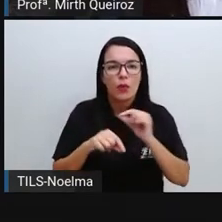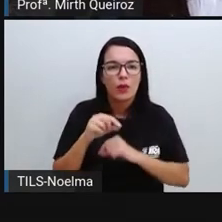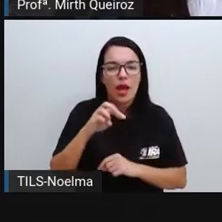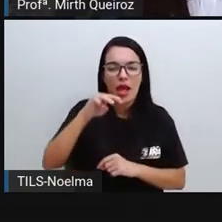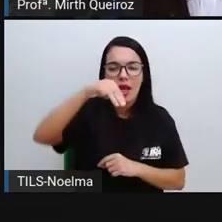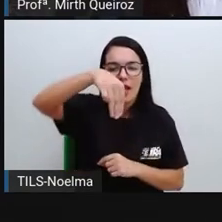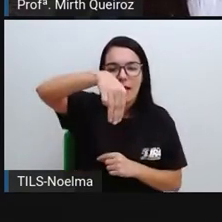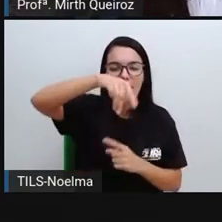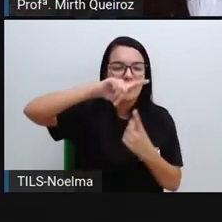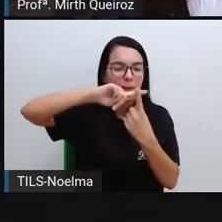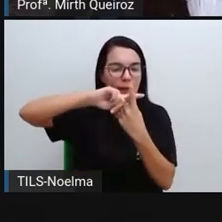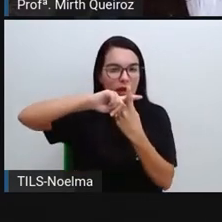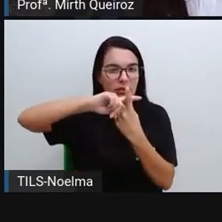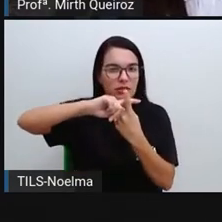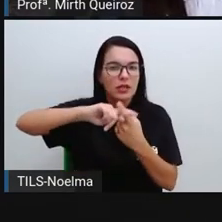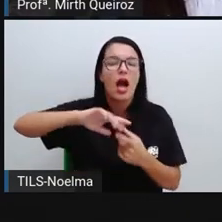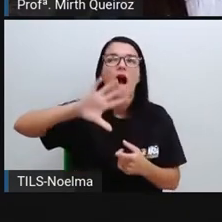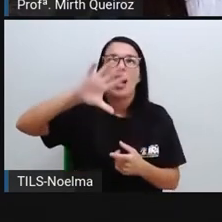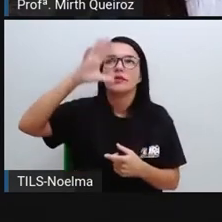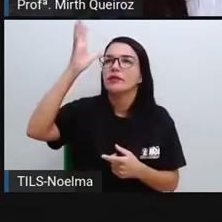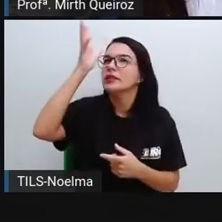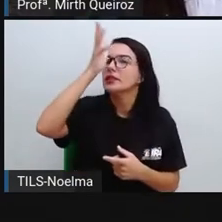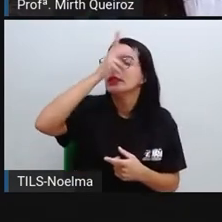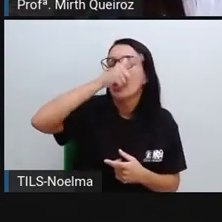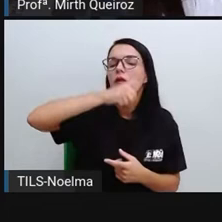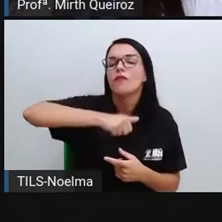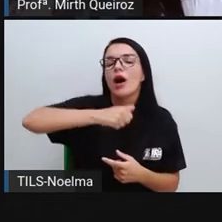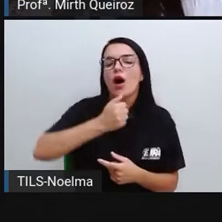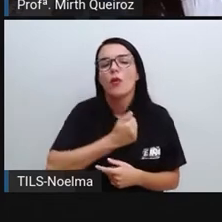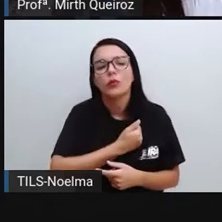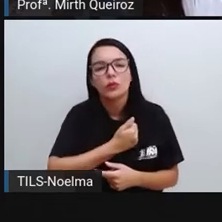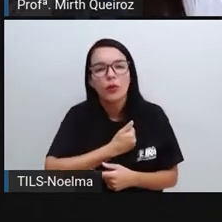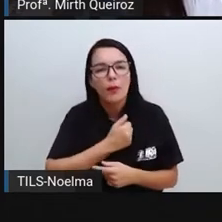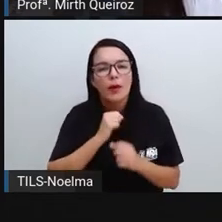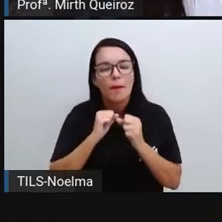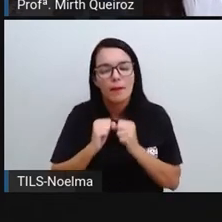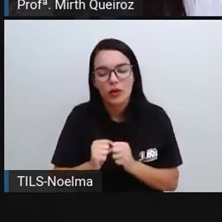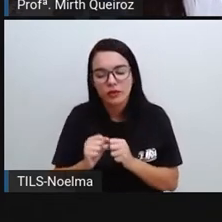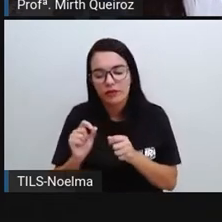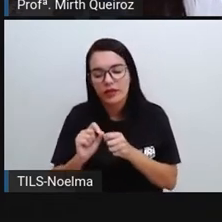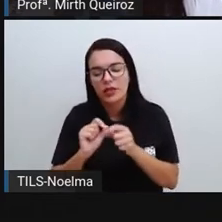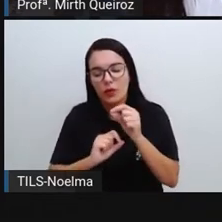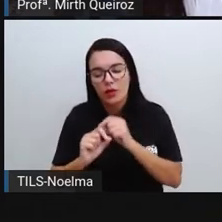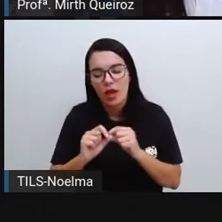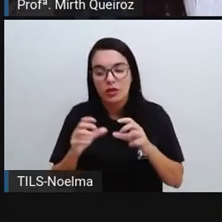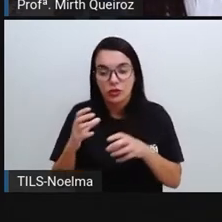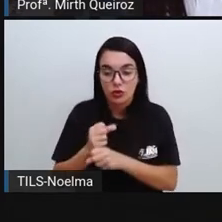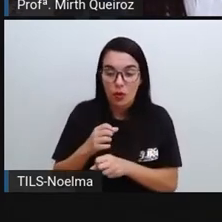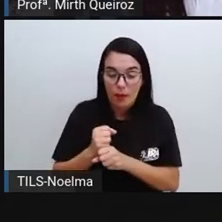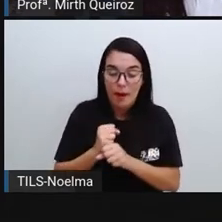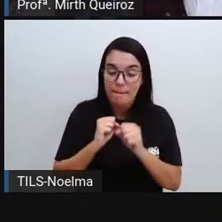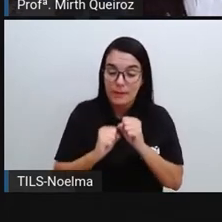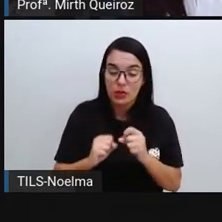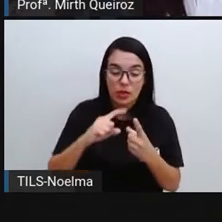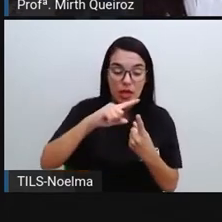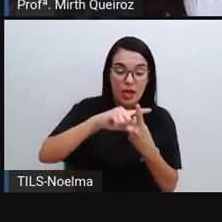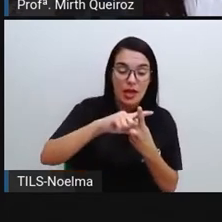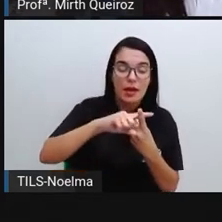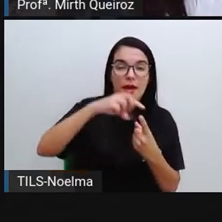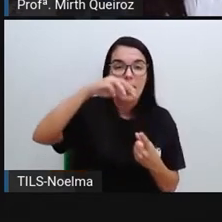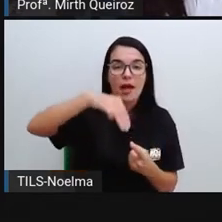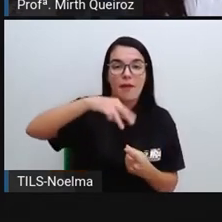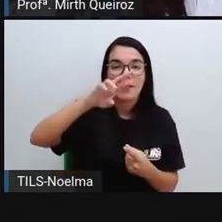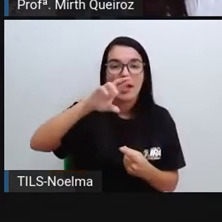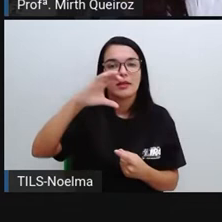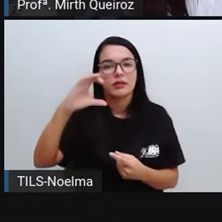M+, a gente vai salvar esse número, a gente pode fazer uma outra conta. E quando a gente apertar o MRC, nós vamos ter